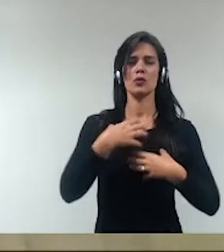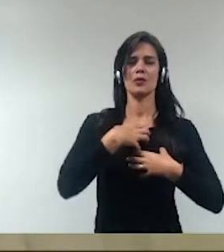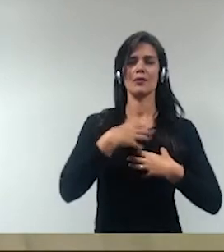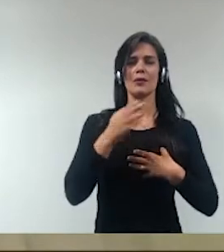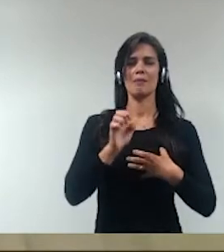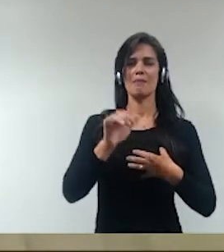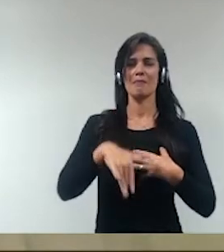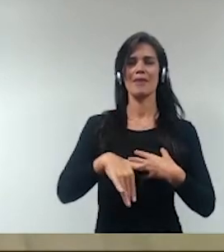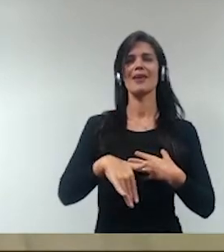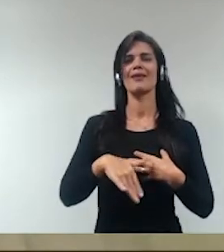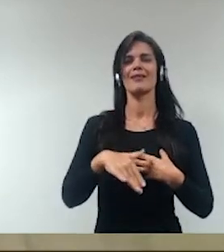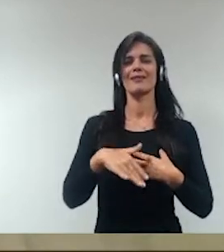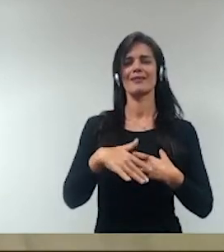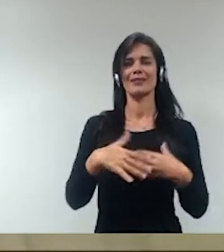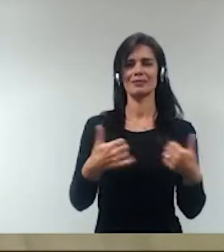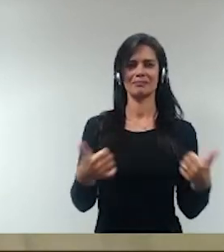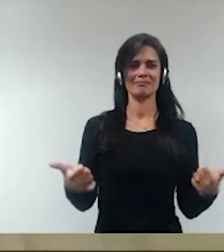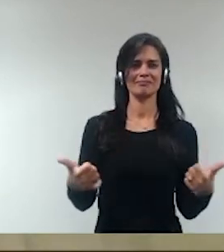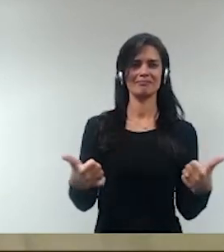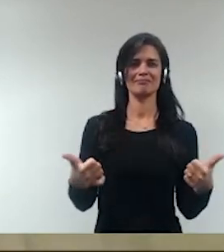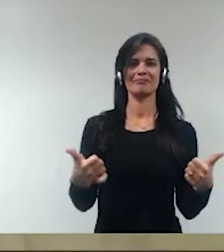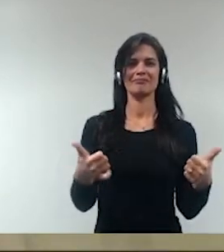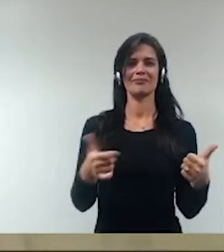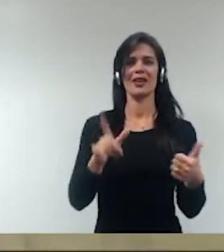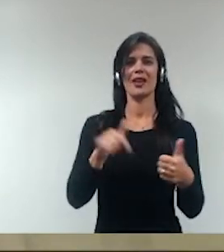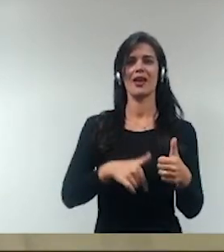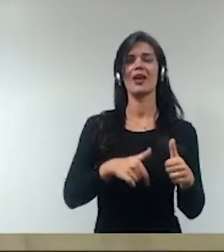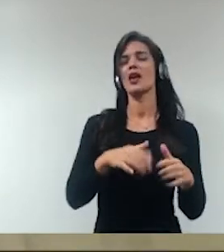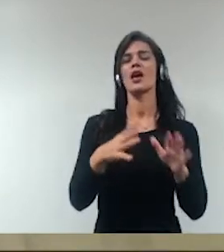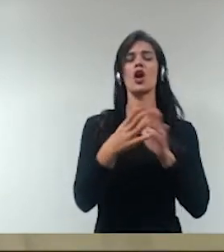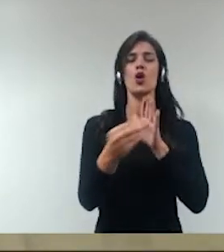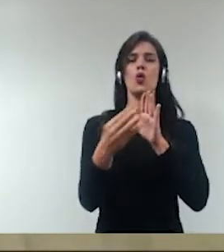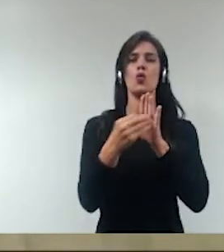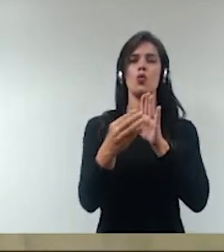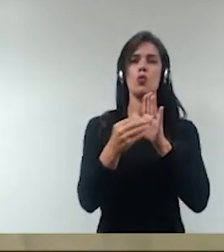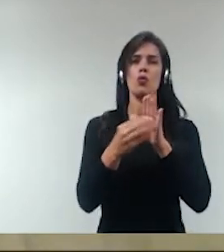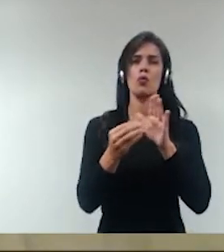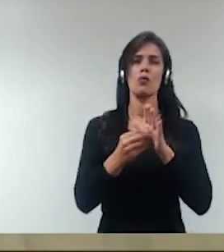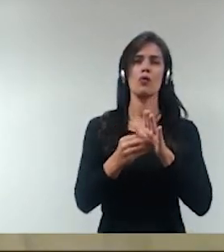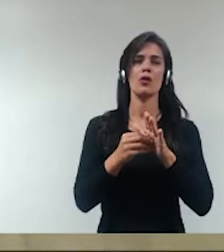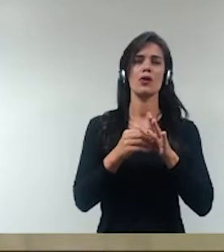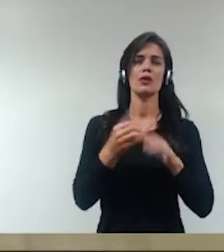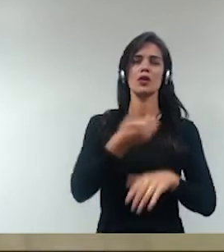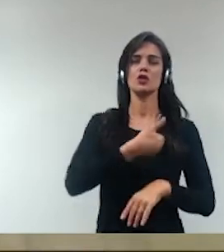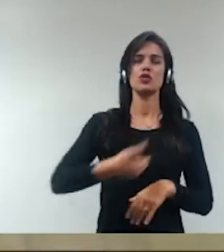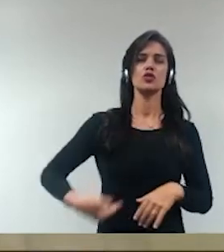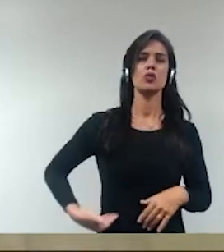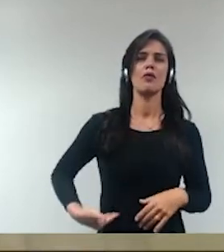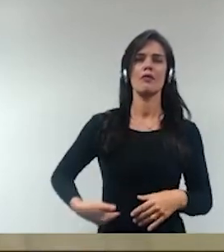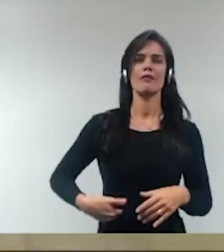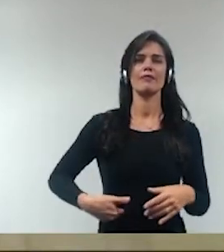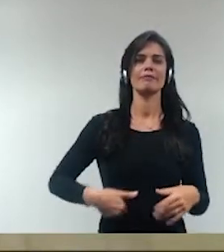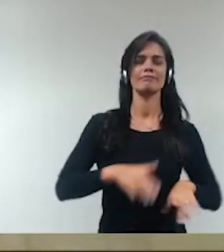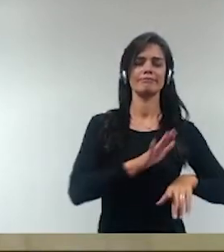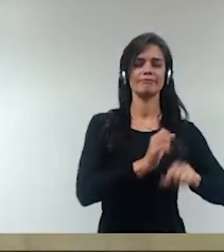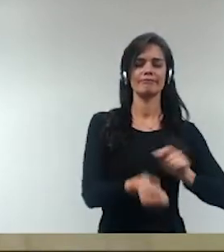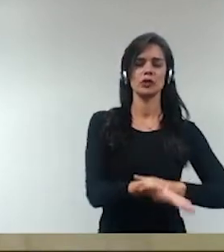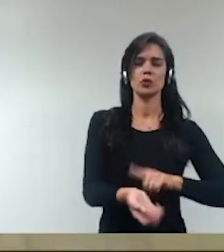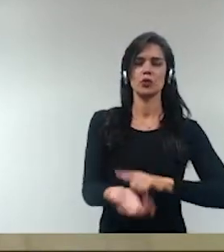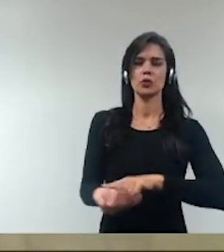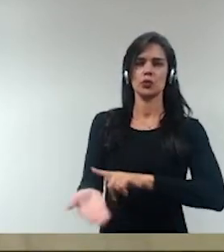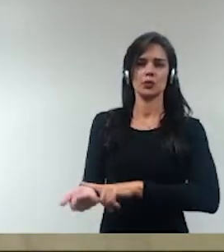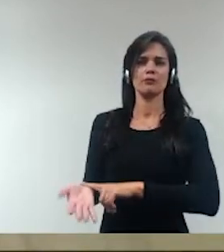social, né. É um modelo de estado prestacionista de direitos sociais, né, que foi